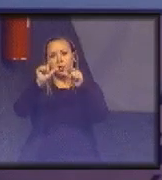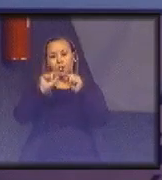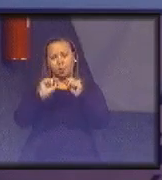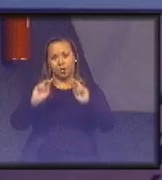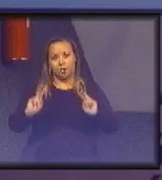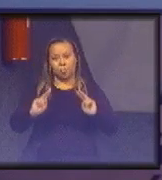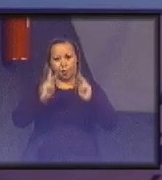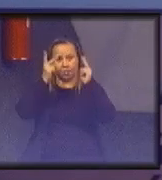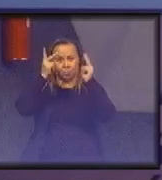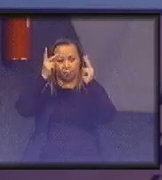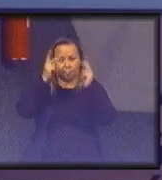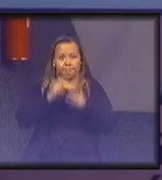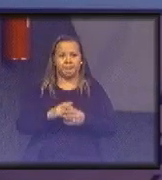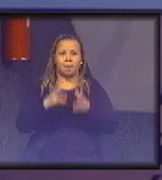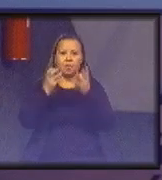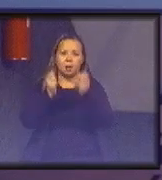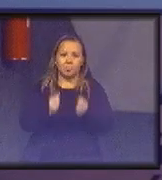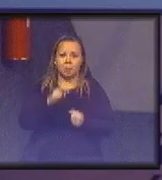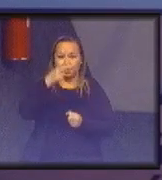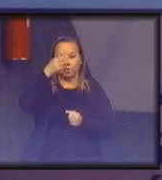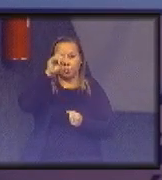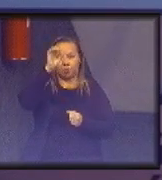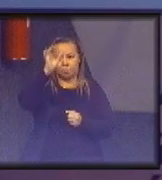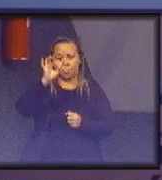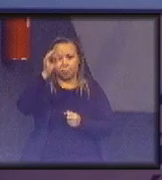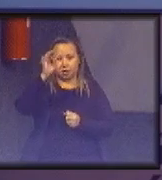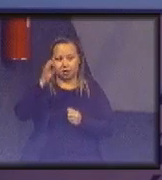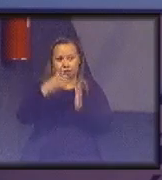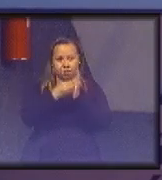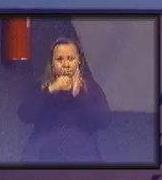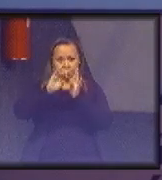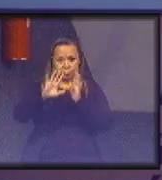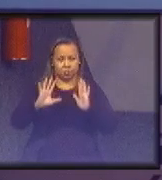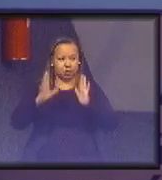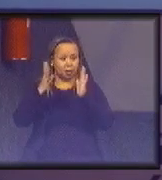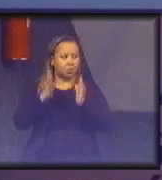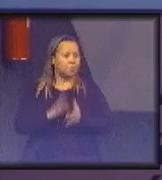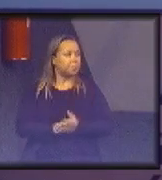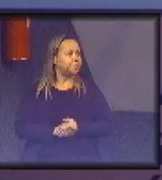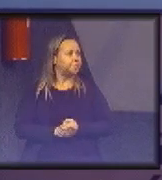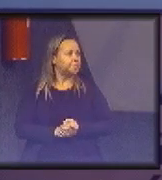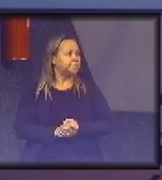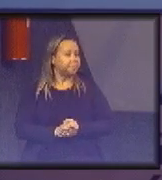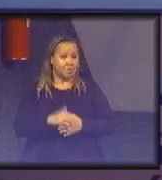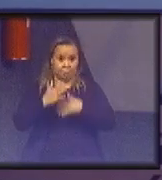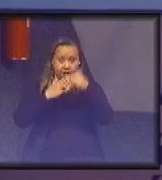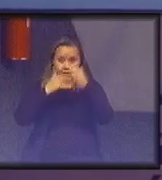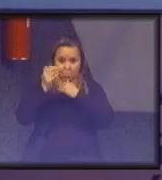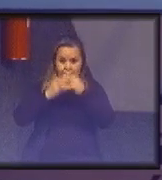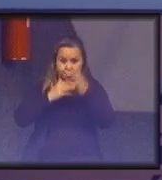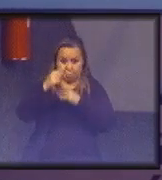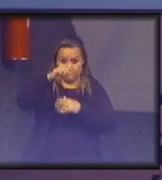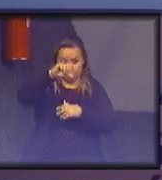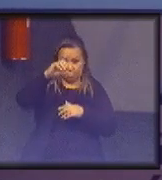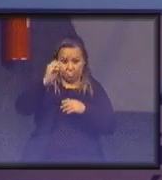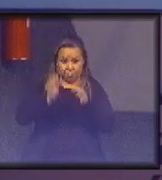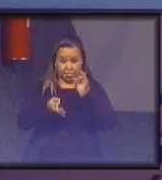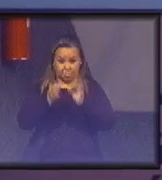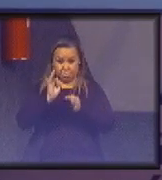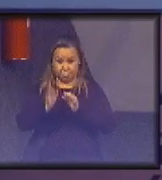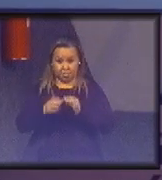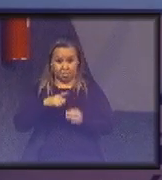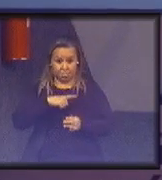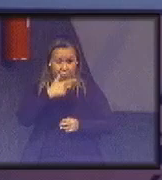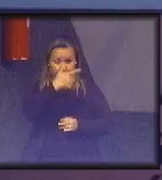indicador e recebem ponto 50% com o maior valor do indicador. Na prática, dos 90 tribunais, o que a gente tem? A gente tem